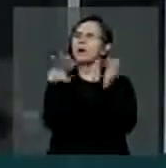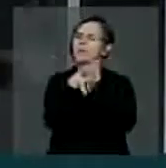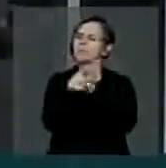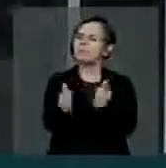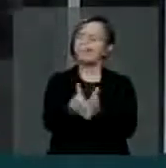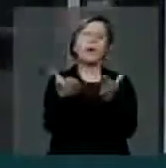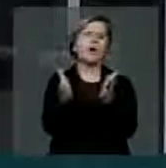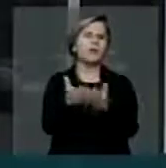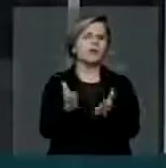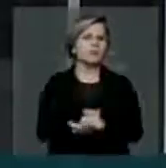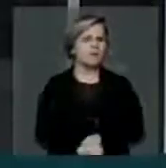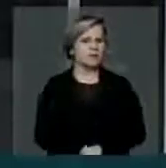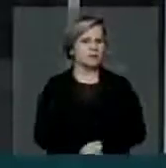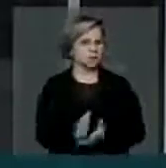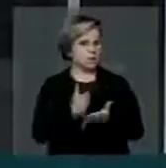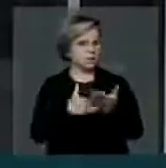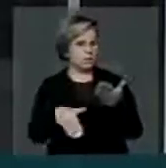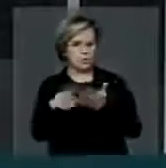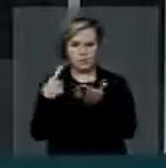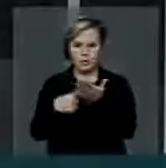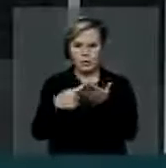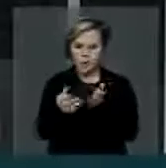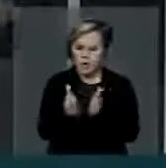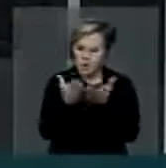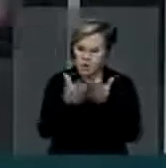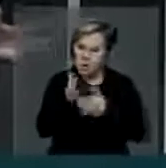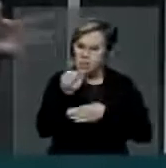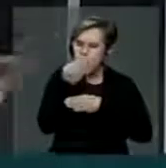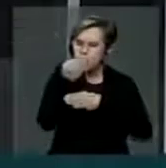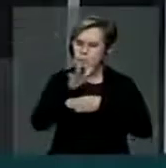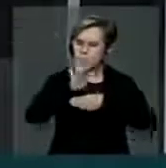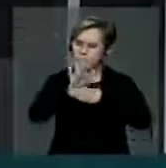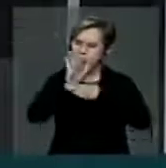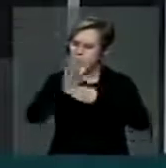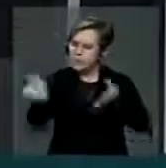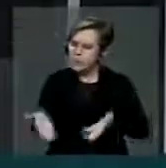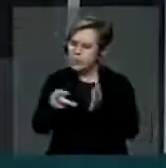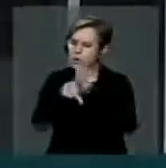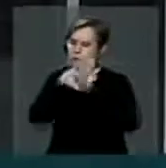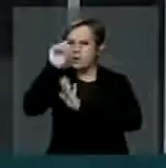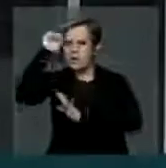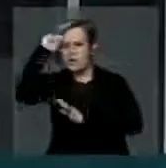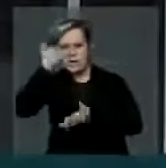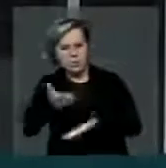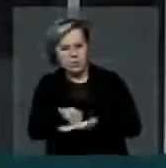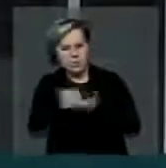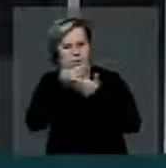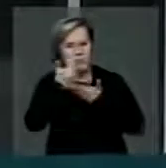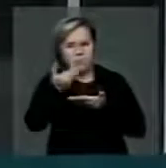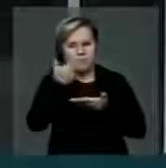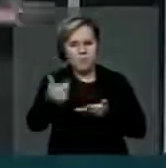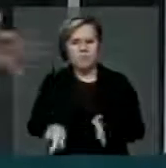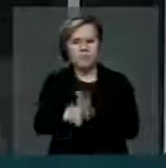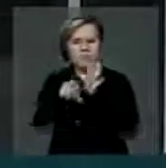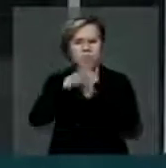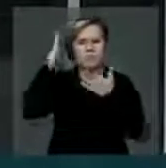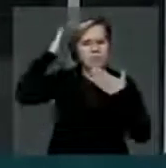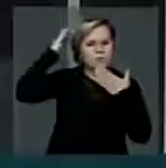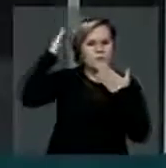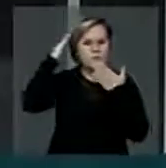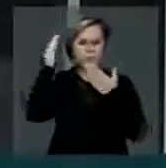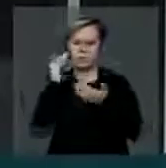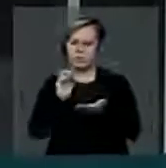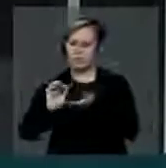É tudo de bom na campanha para o pobre. É tudo de bom para o negro, para o índio, para o cigano,